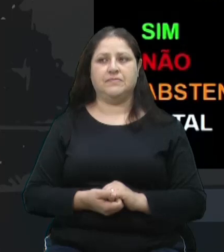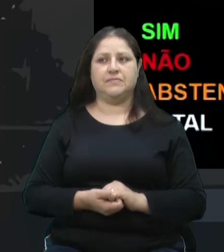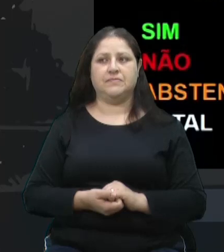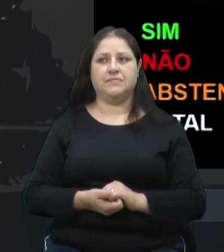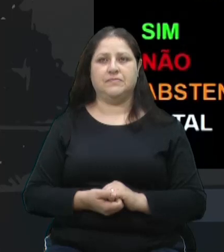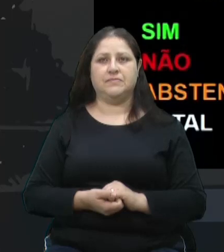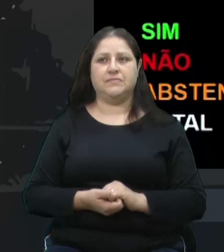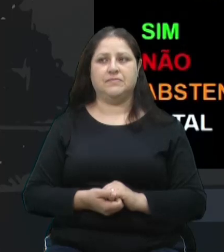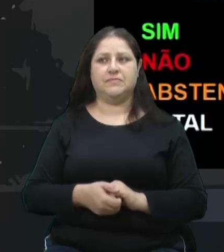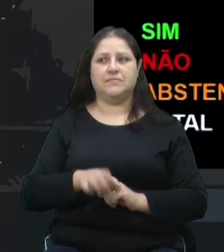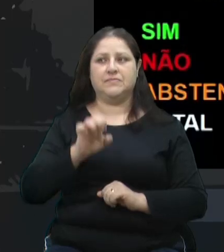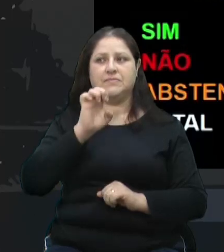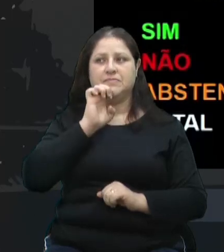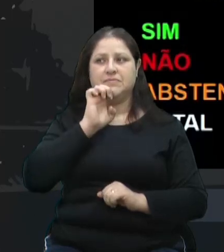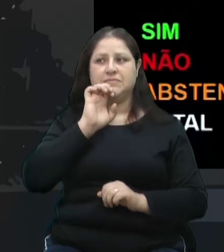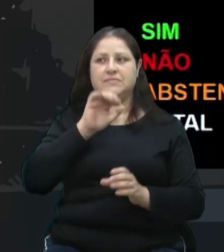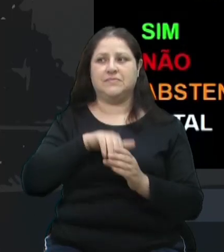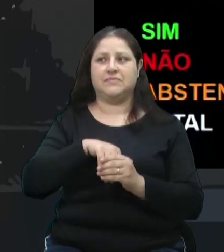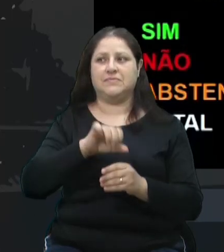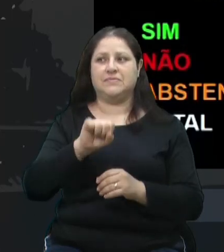Estela Malardim vota sim.